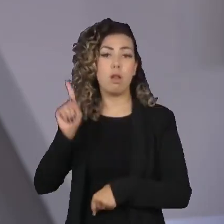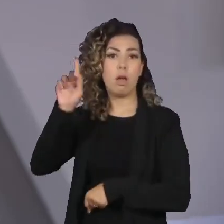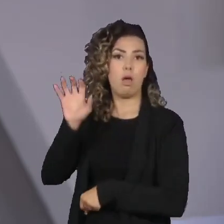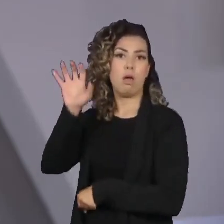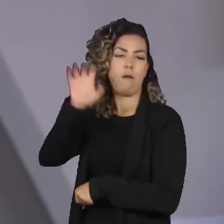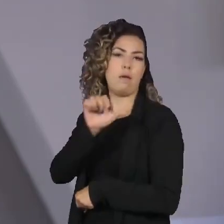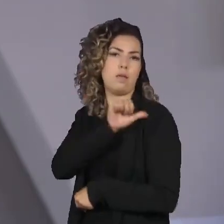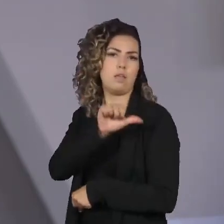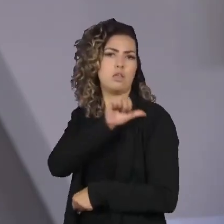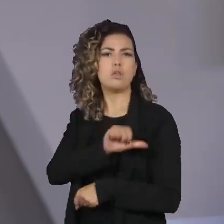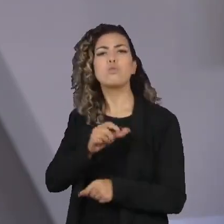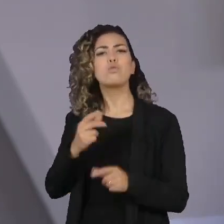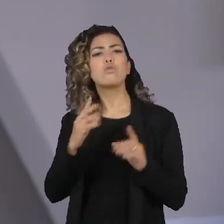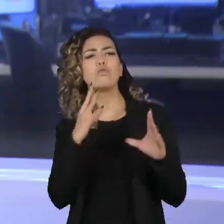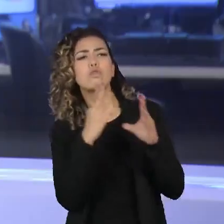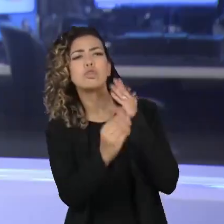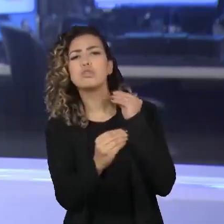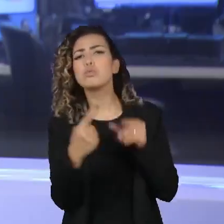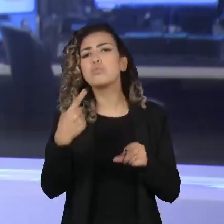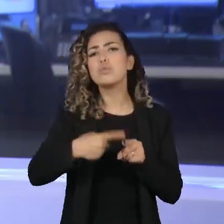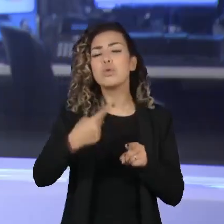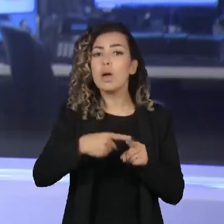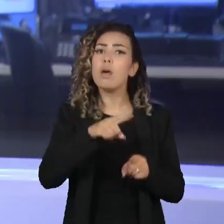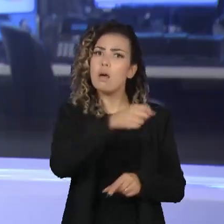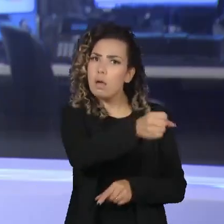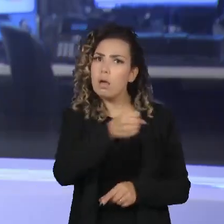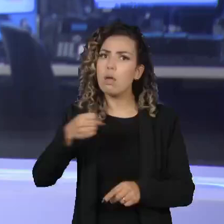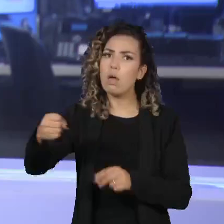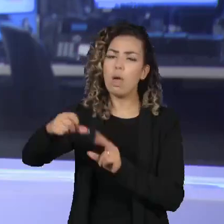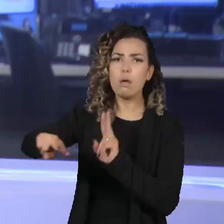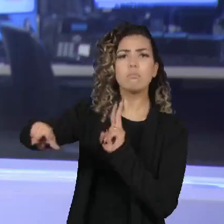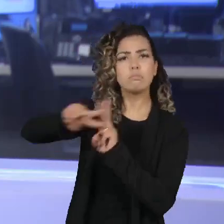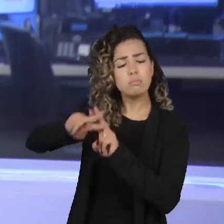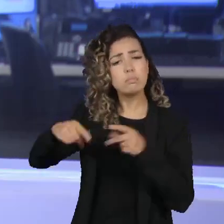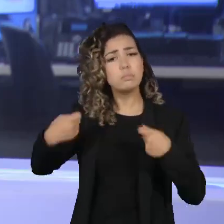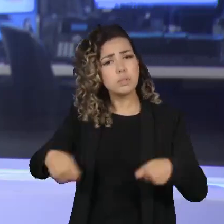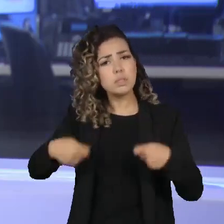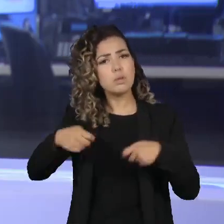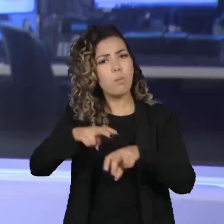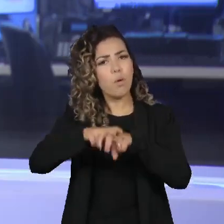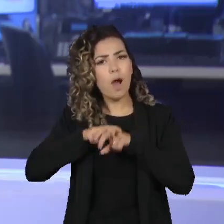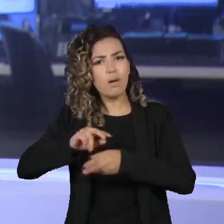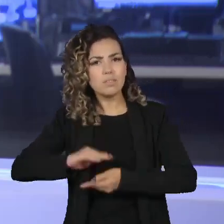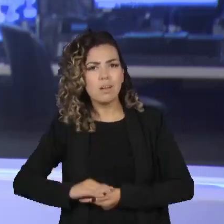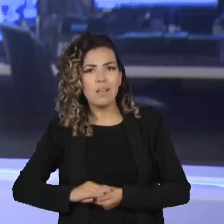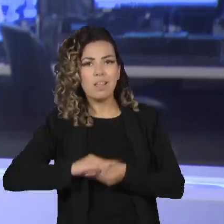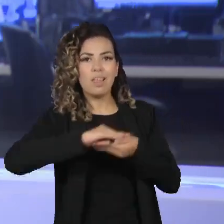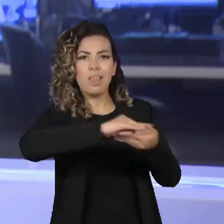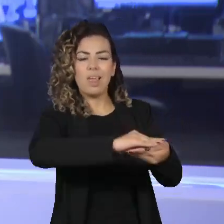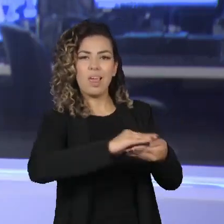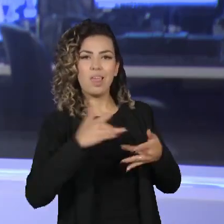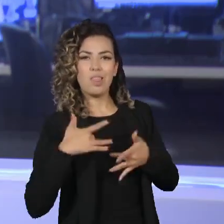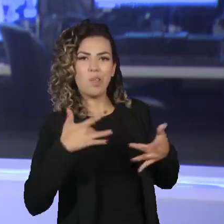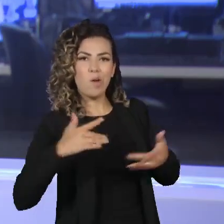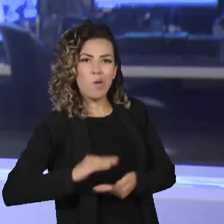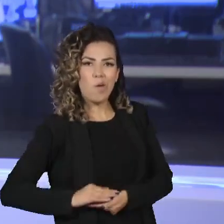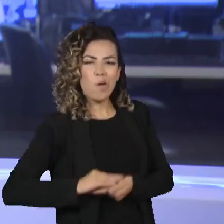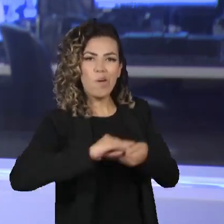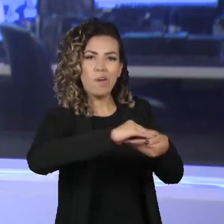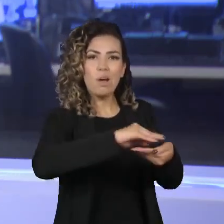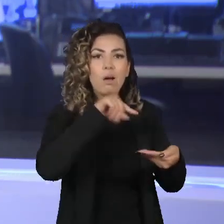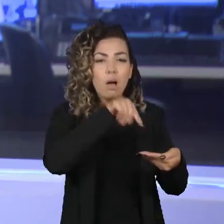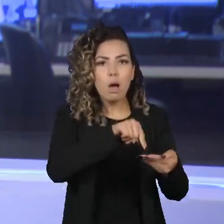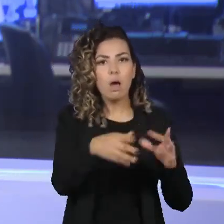infectados por HIV. Os dois trabalhavam no laboratório PCS Lab Saleme,